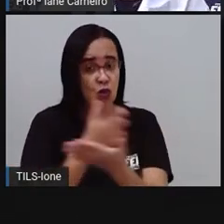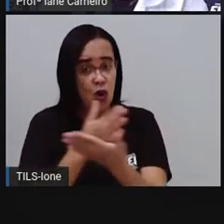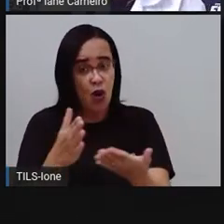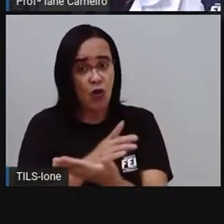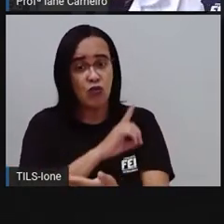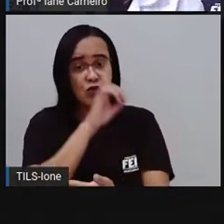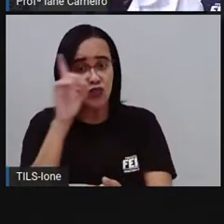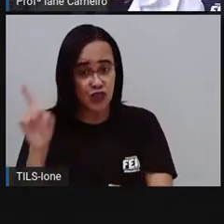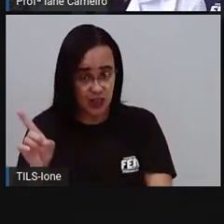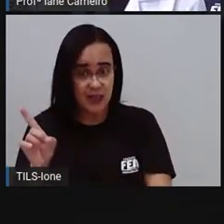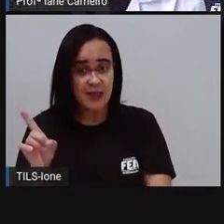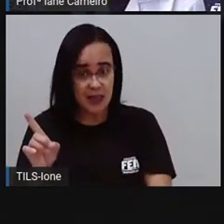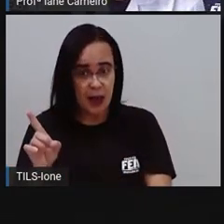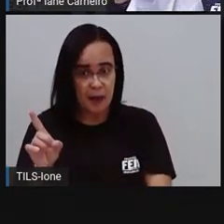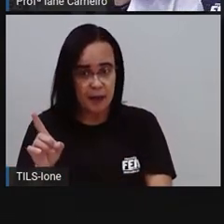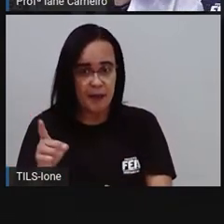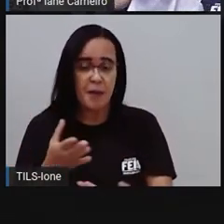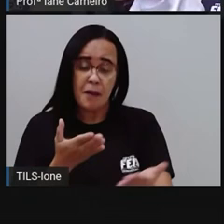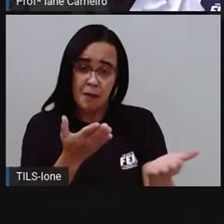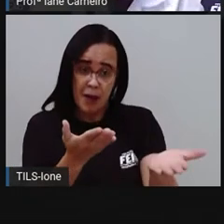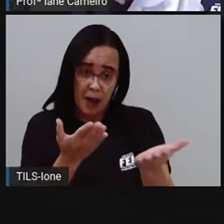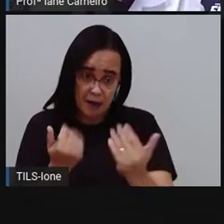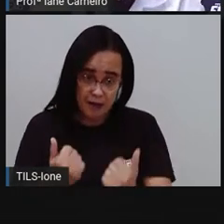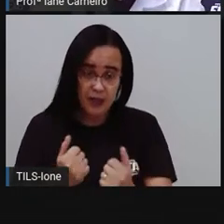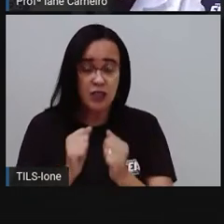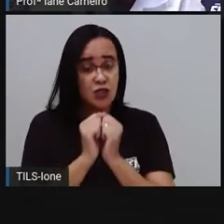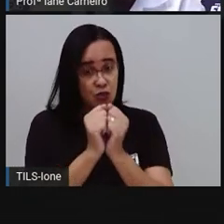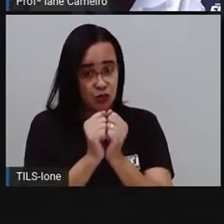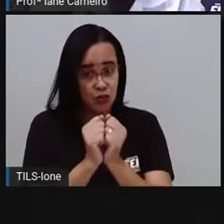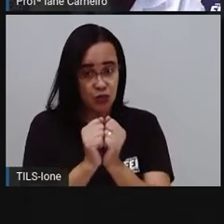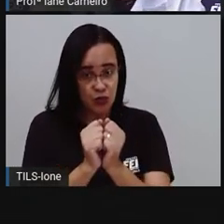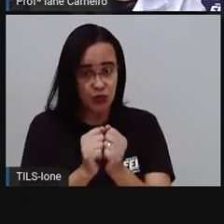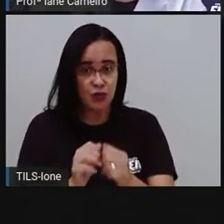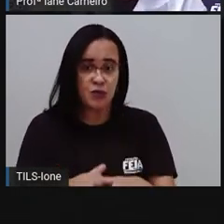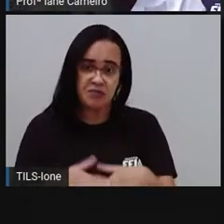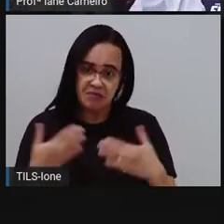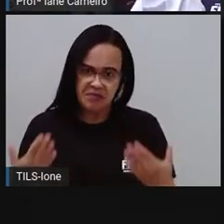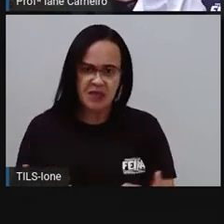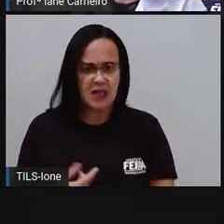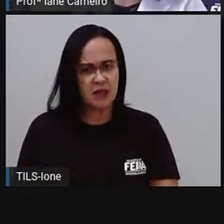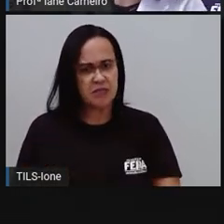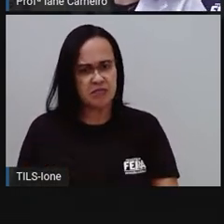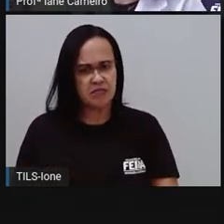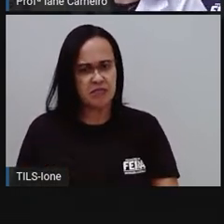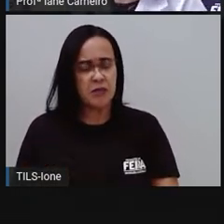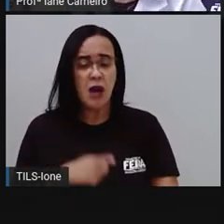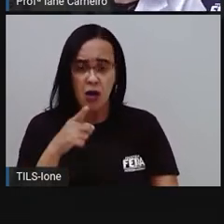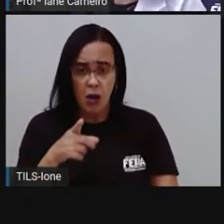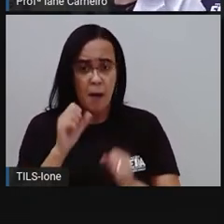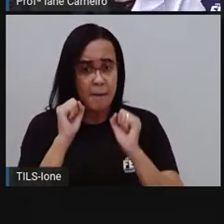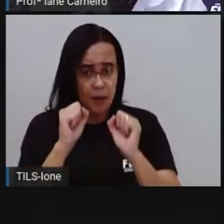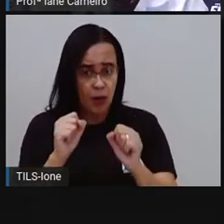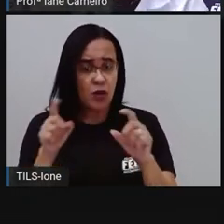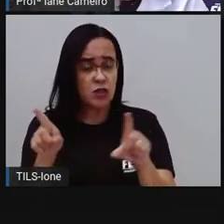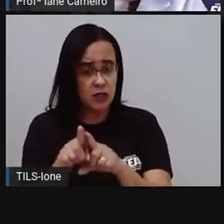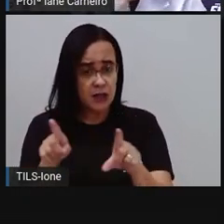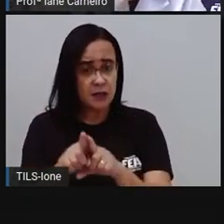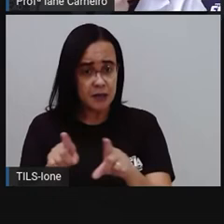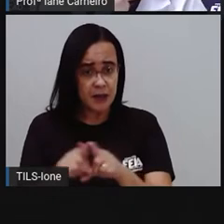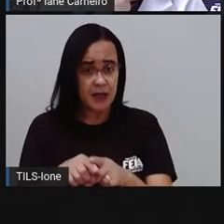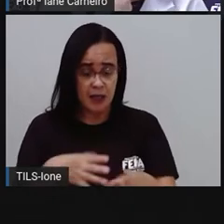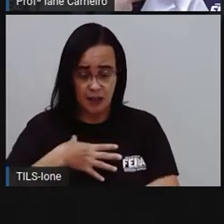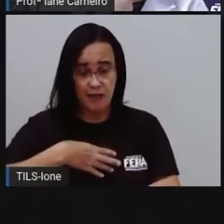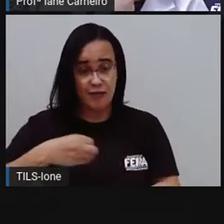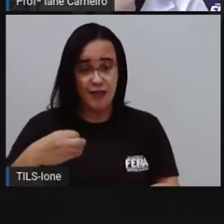Anny. Pronto. Só que Dani nunca veio na minha casa. Então, se eu mandar esse bilhete para Dani, será que